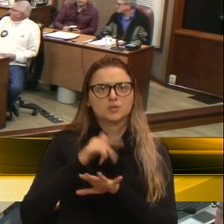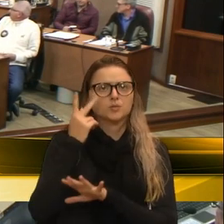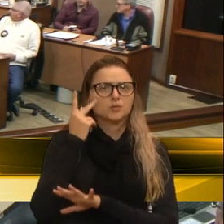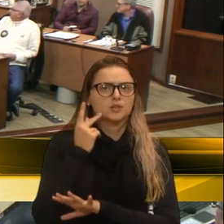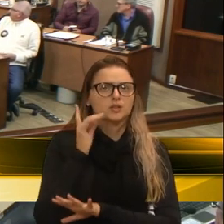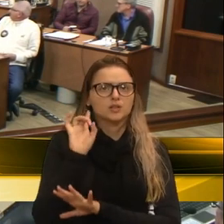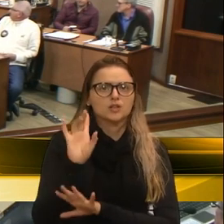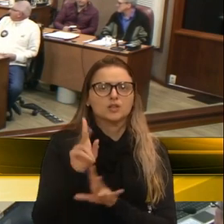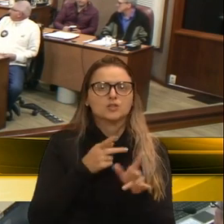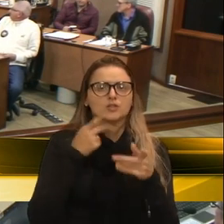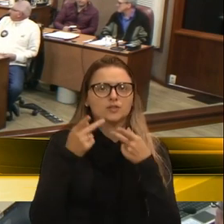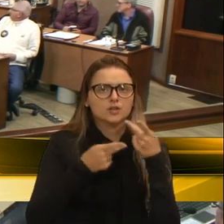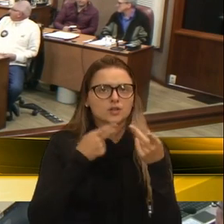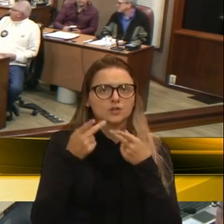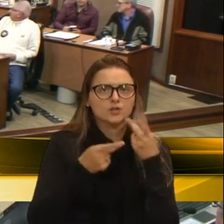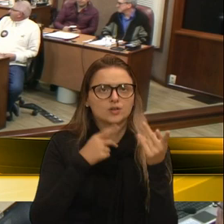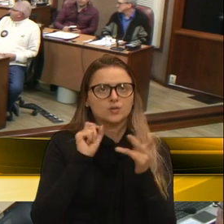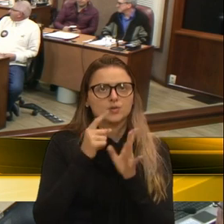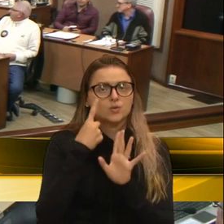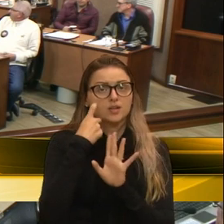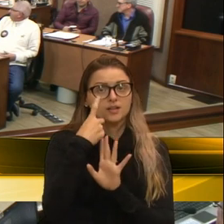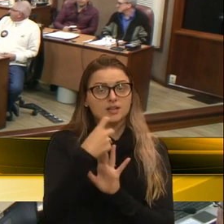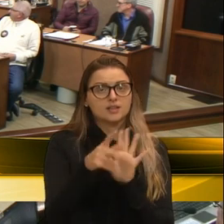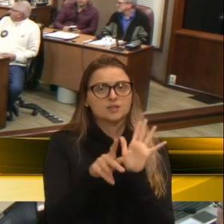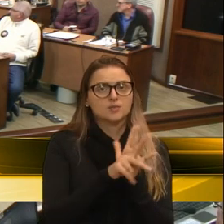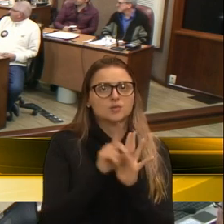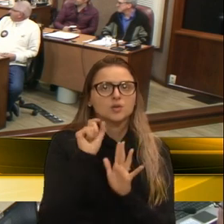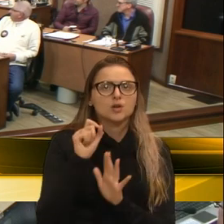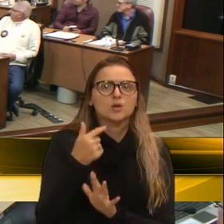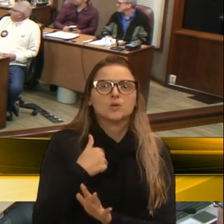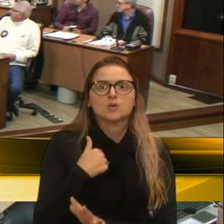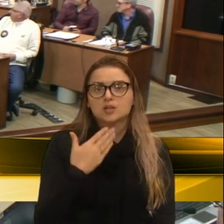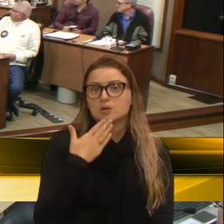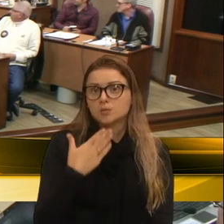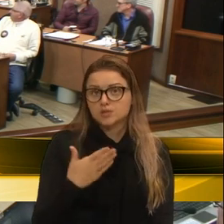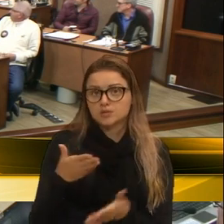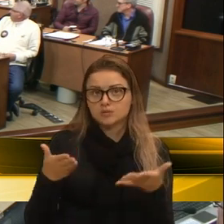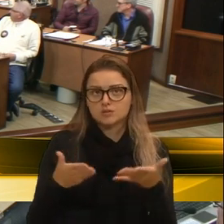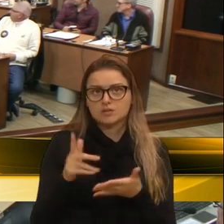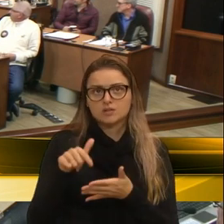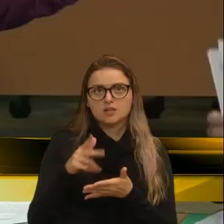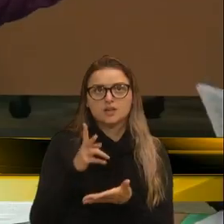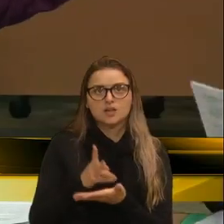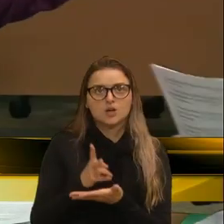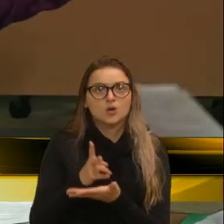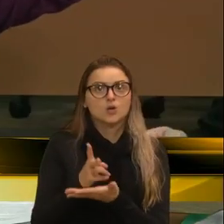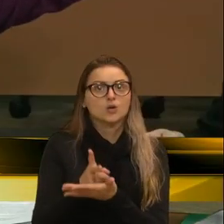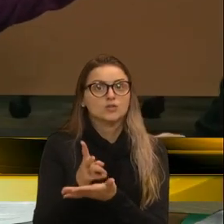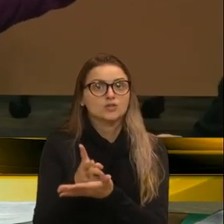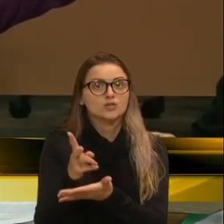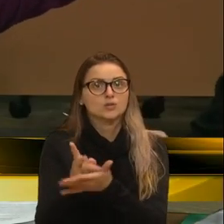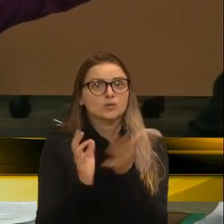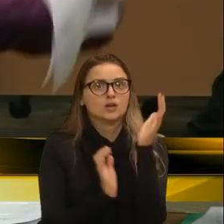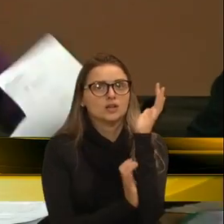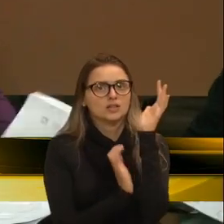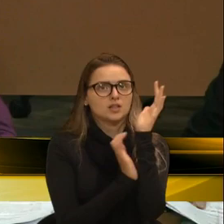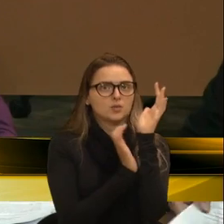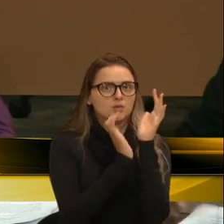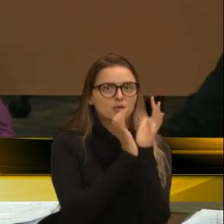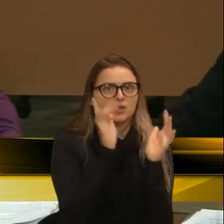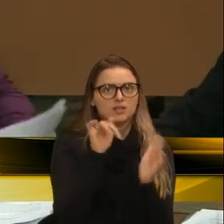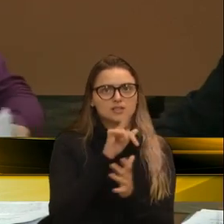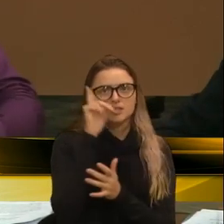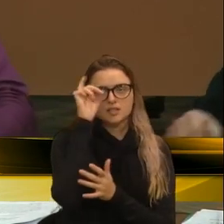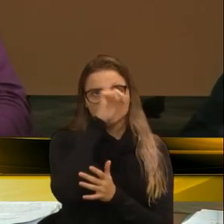ele só colocou aquilo que lhe interessa. O que este vereador está pedindo é a continuidade da burocracia que é difícil.